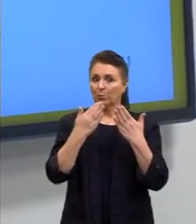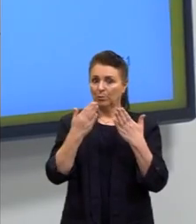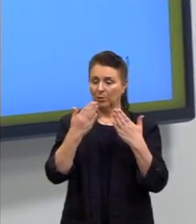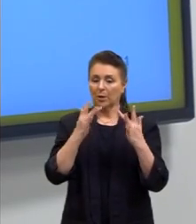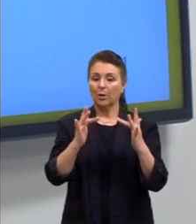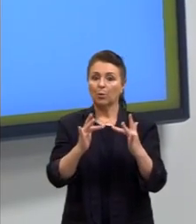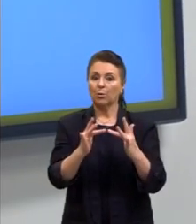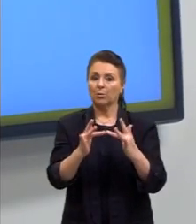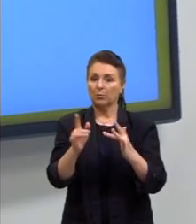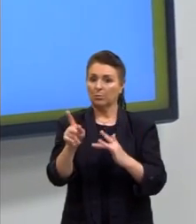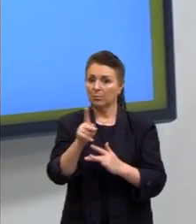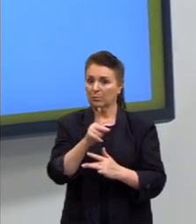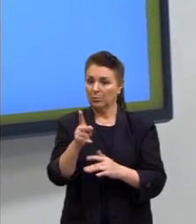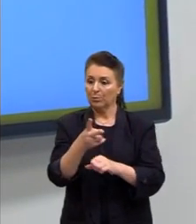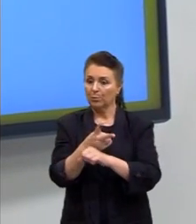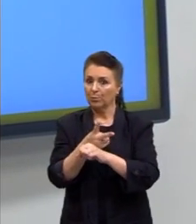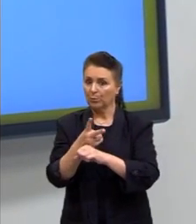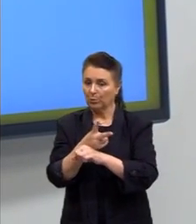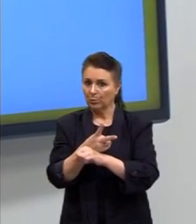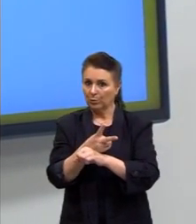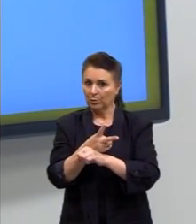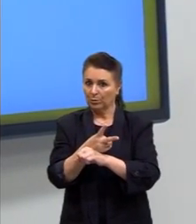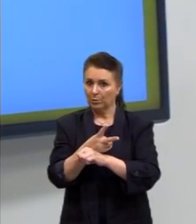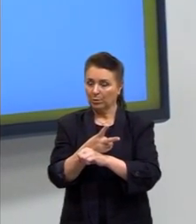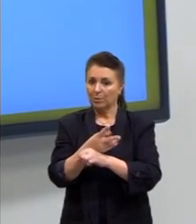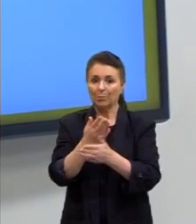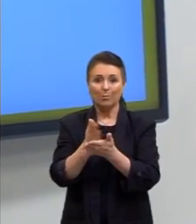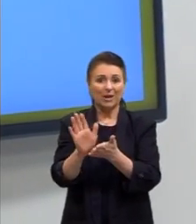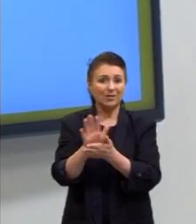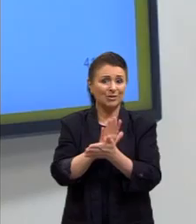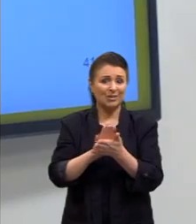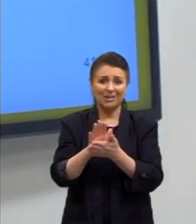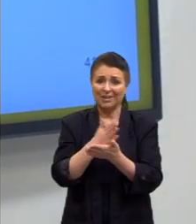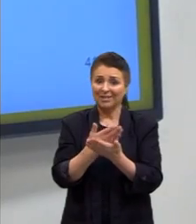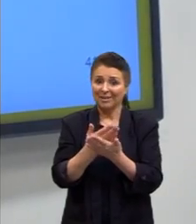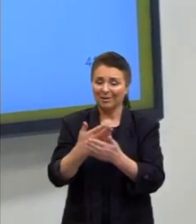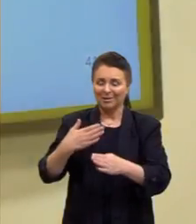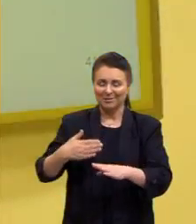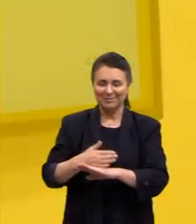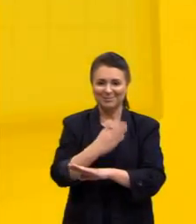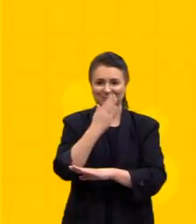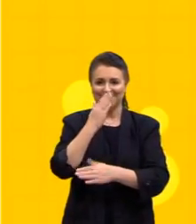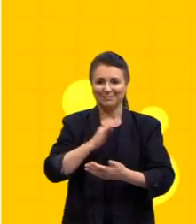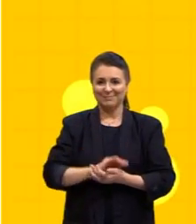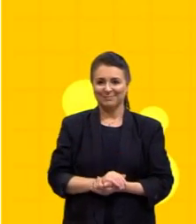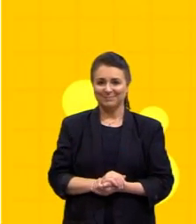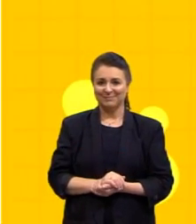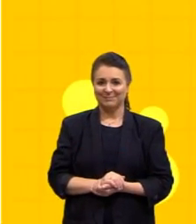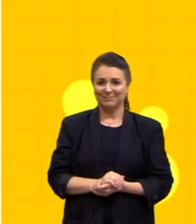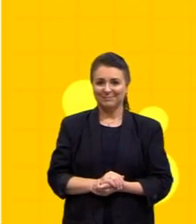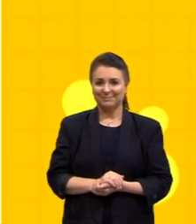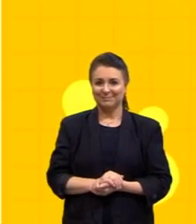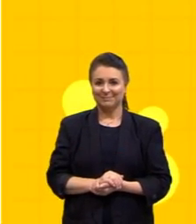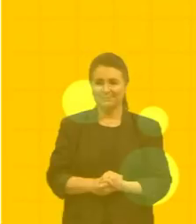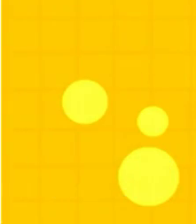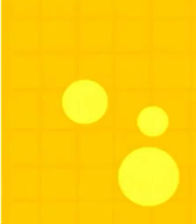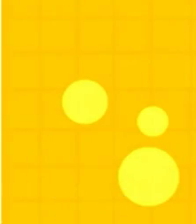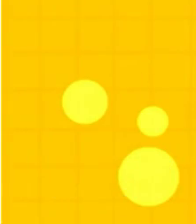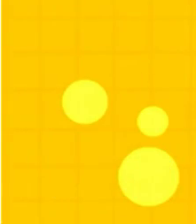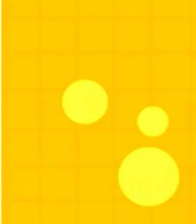contato, procurem. Não percam nenhuma aula e partiu passar. Conto com vocês até